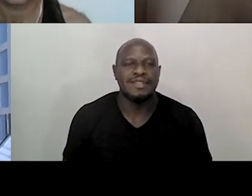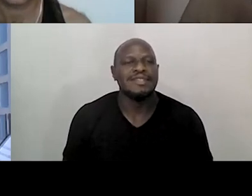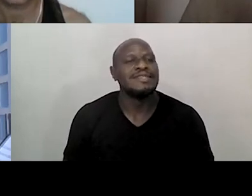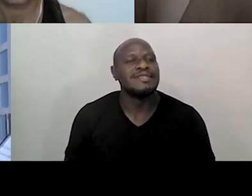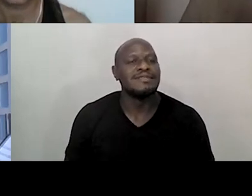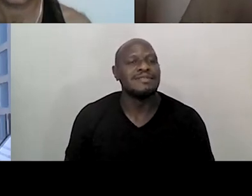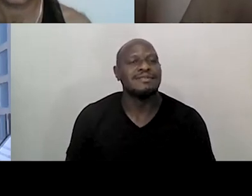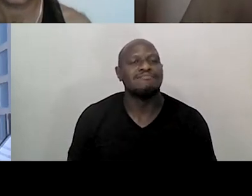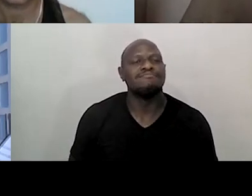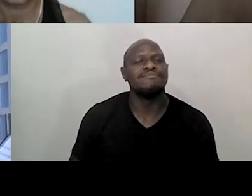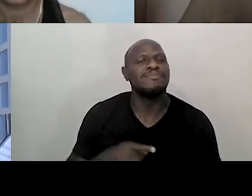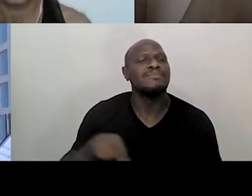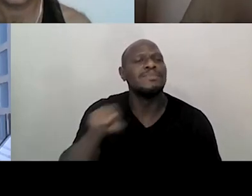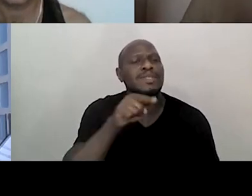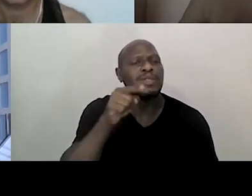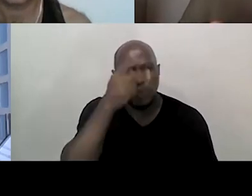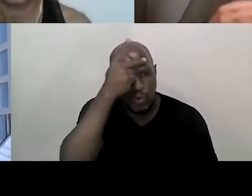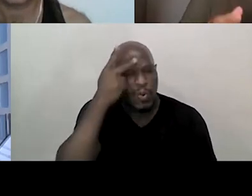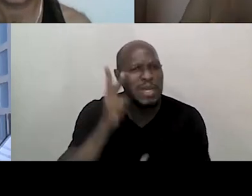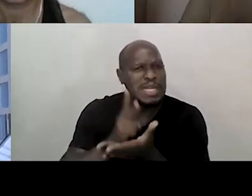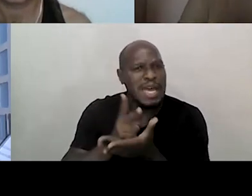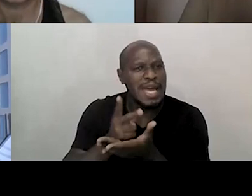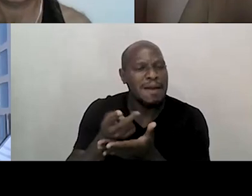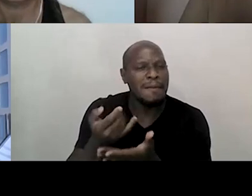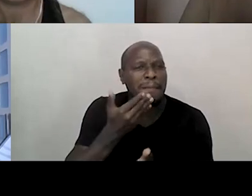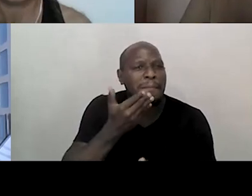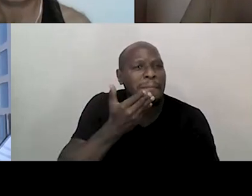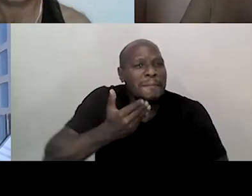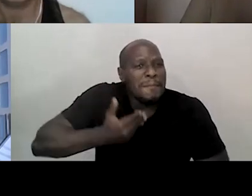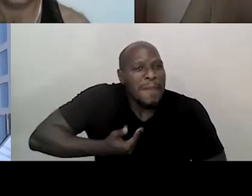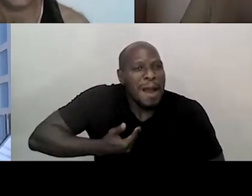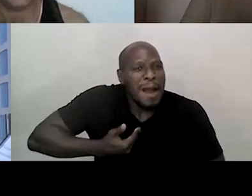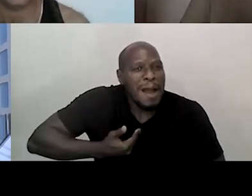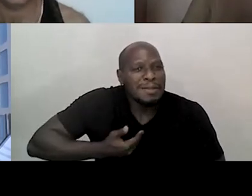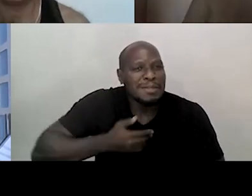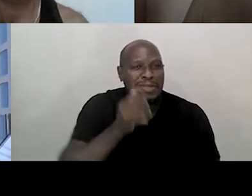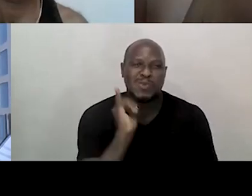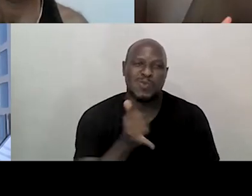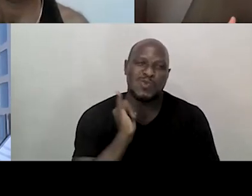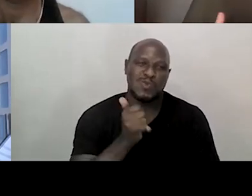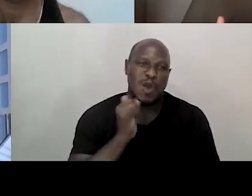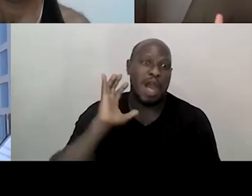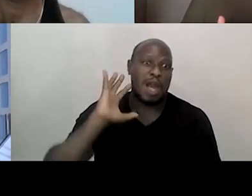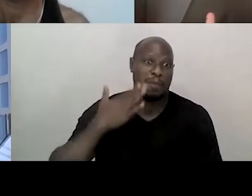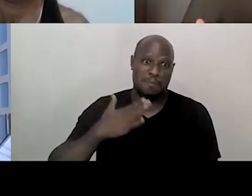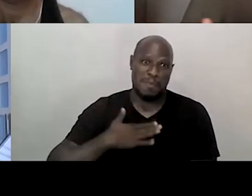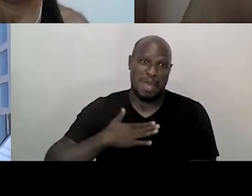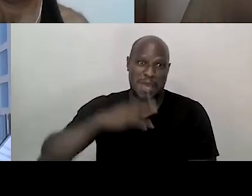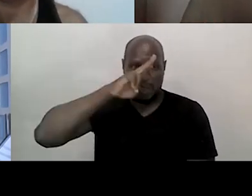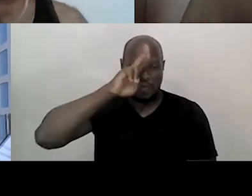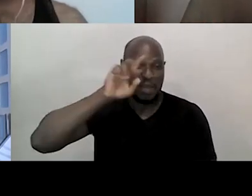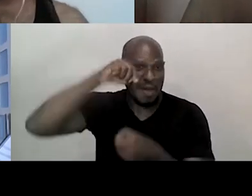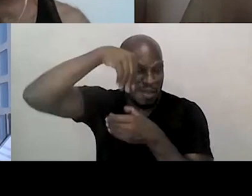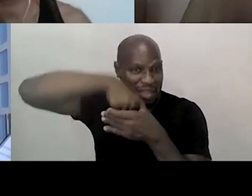alguém me pede para contar uma história que tem acontecido comigo no hospital, ou para, enfim, para compartilhar,